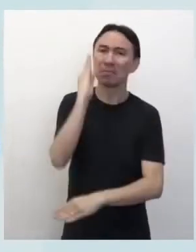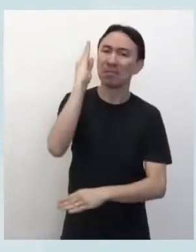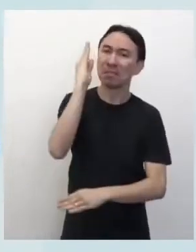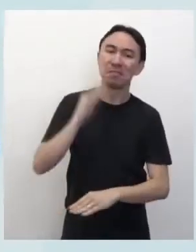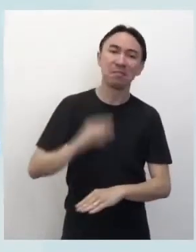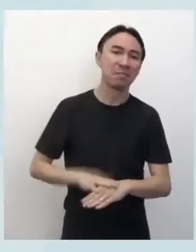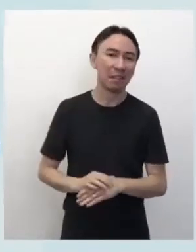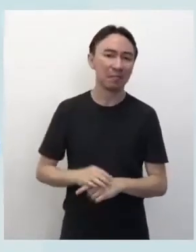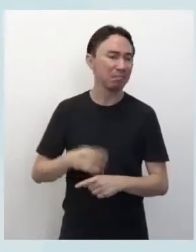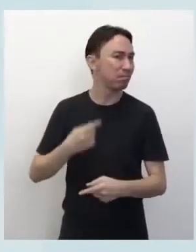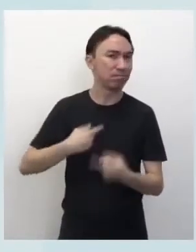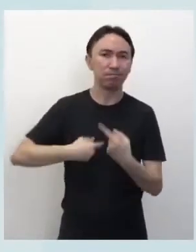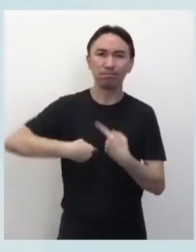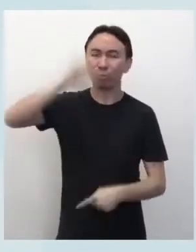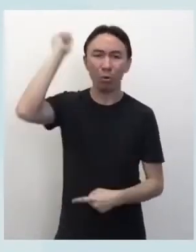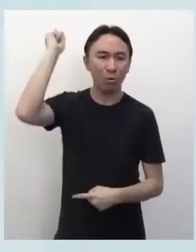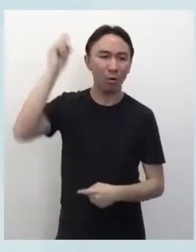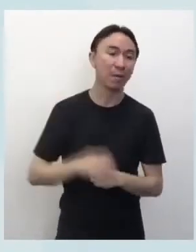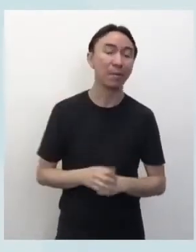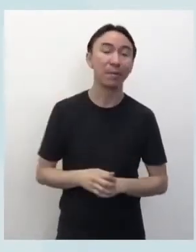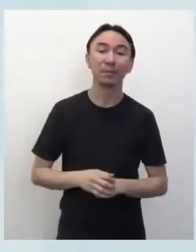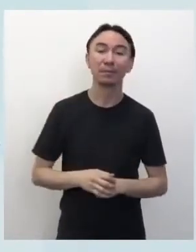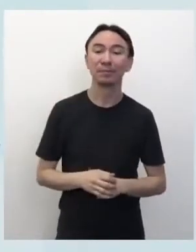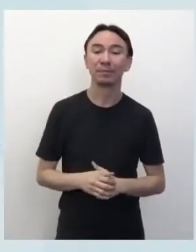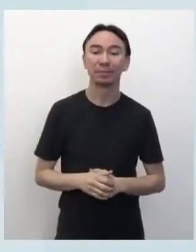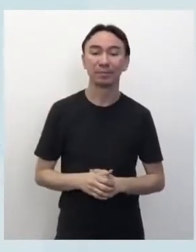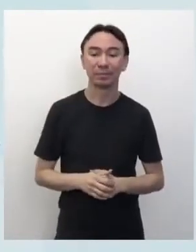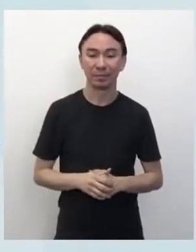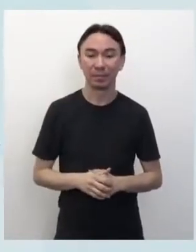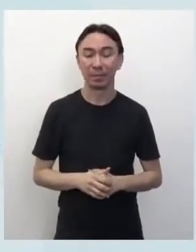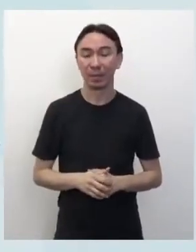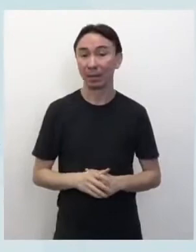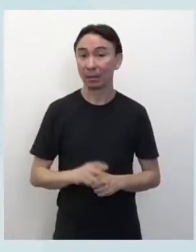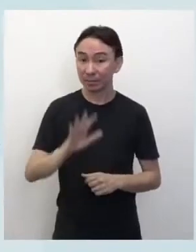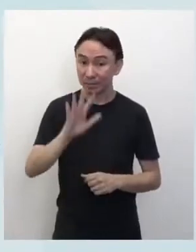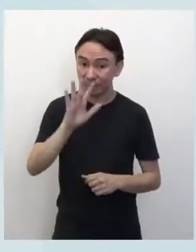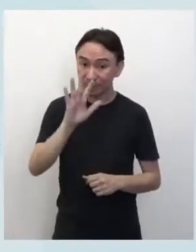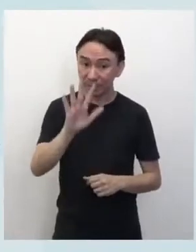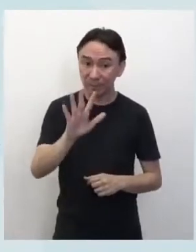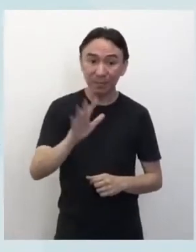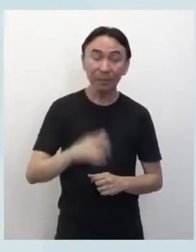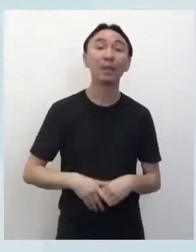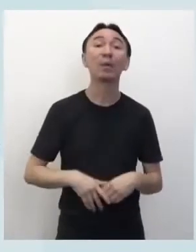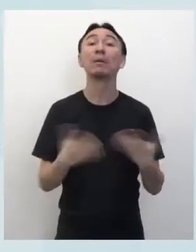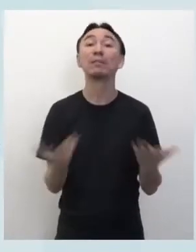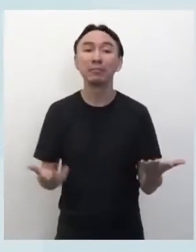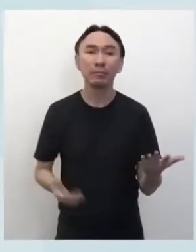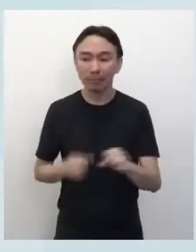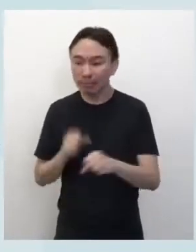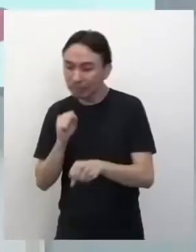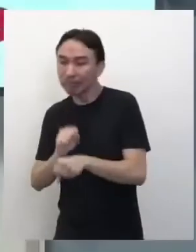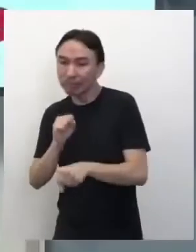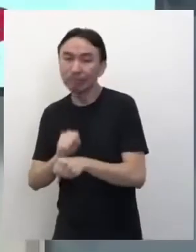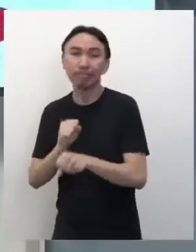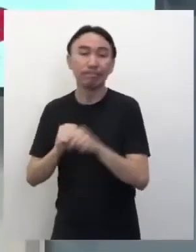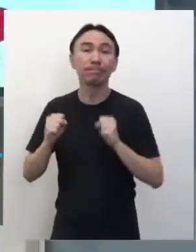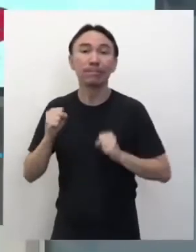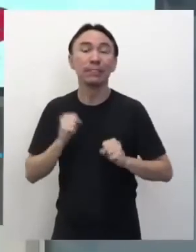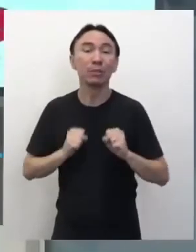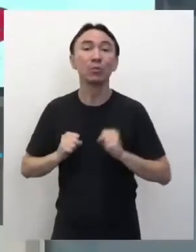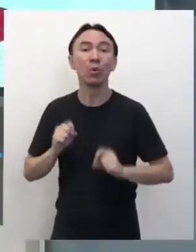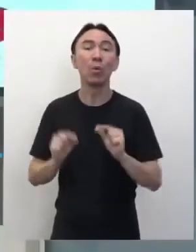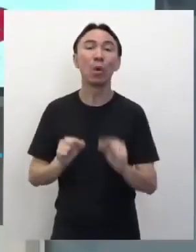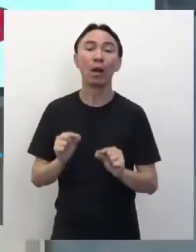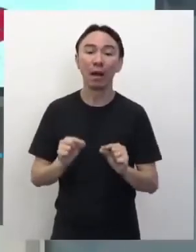Mas aí, o repórter complementou. Deixa eu voltar. Opa, desculpa. Que tipo de expectativa, né? Então, de